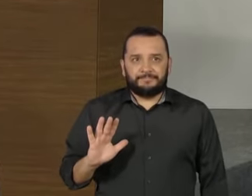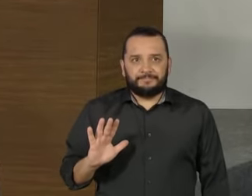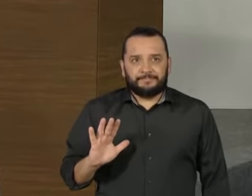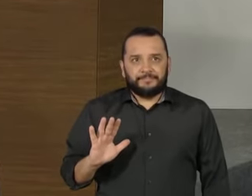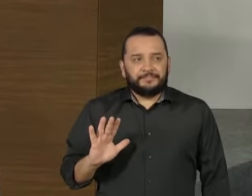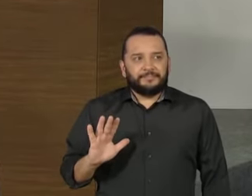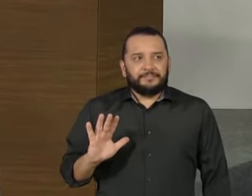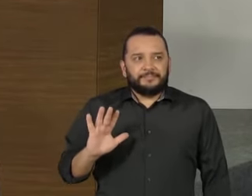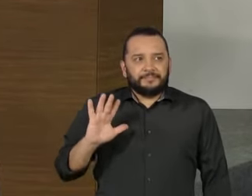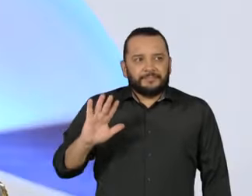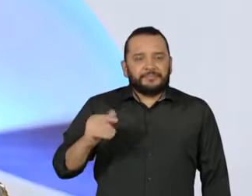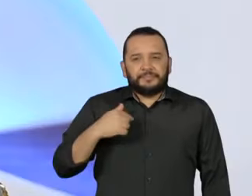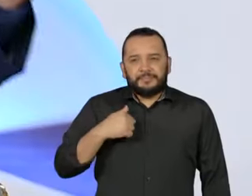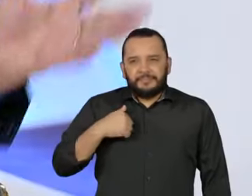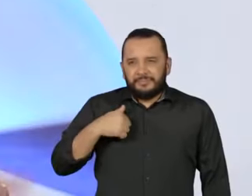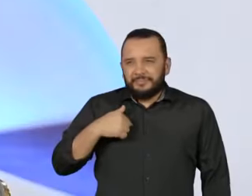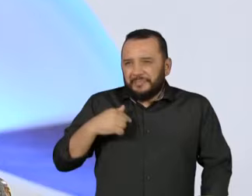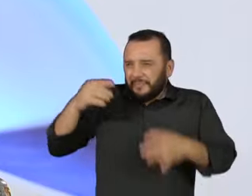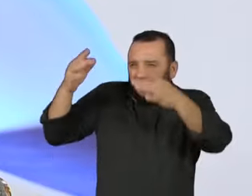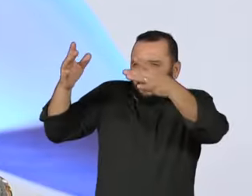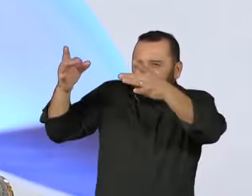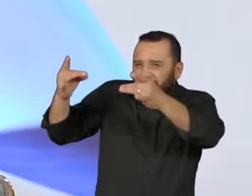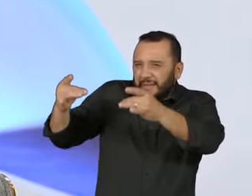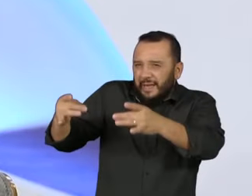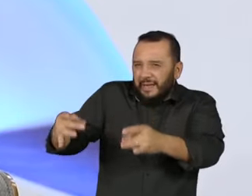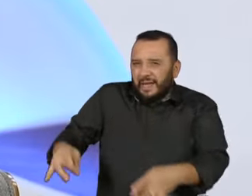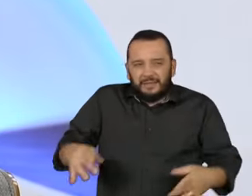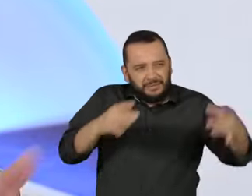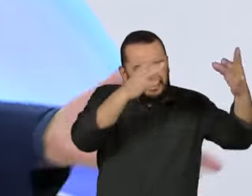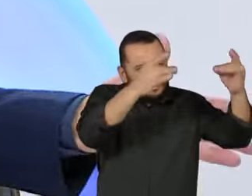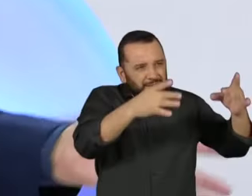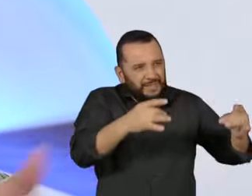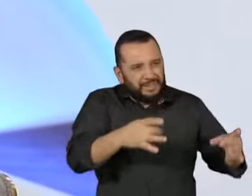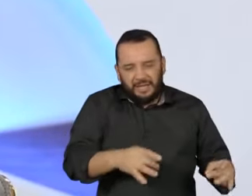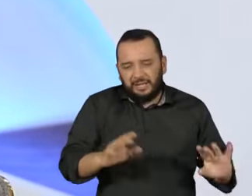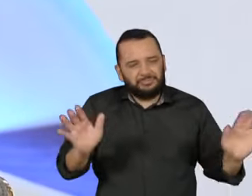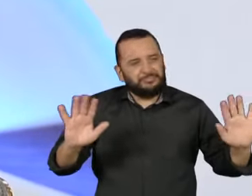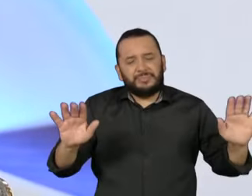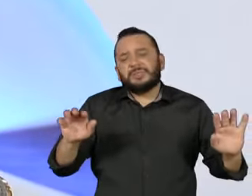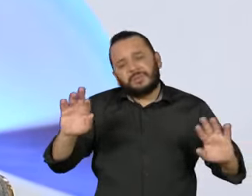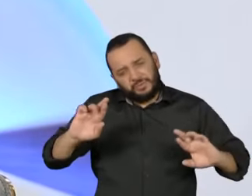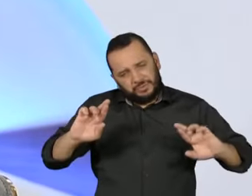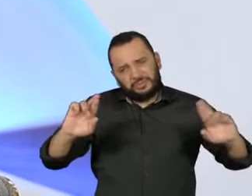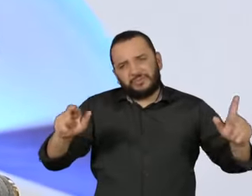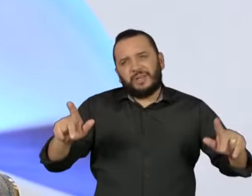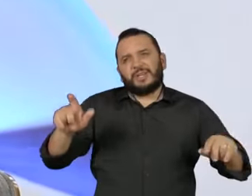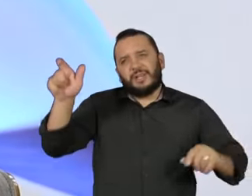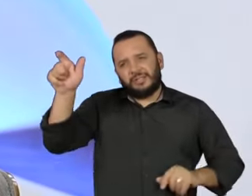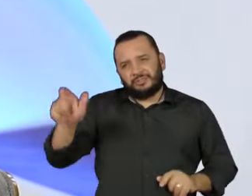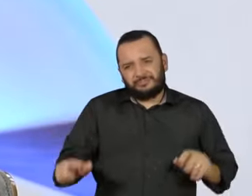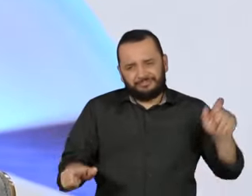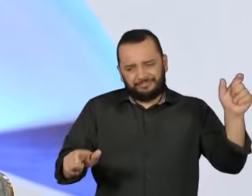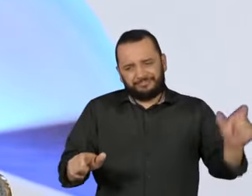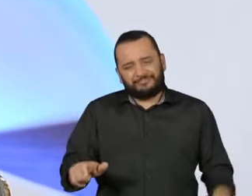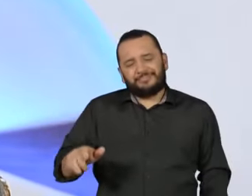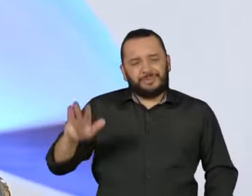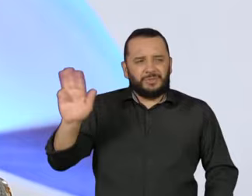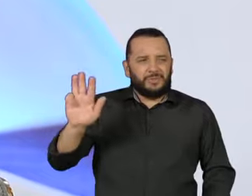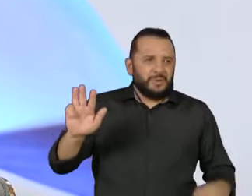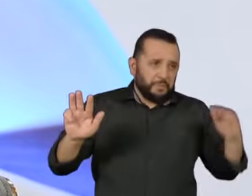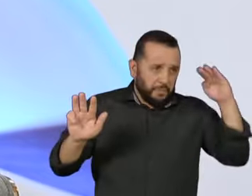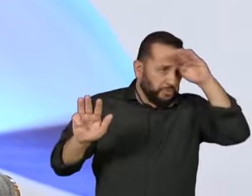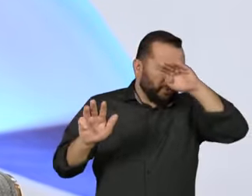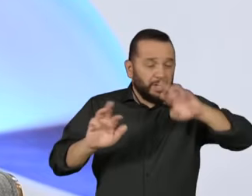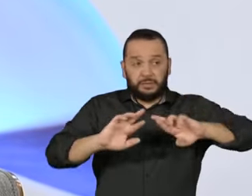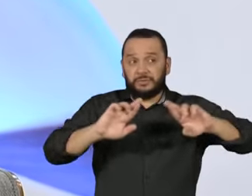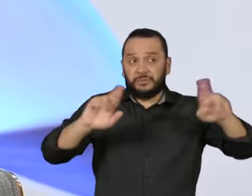na análise de um e de outro de forma alguma, né? Então, assim, são diferentes, mas nesse momento eu acho que